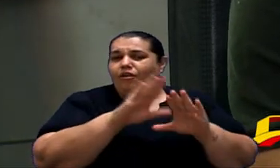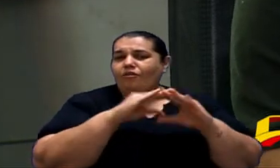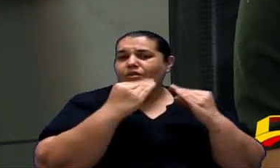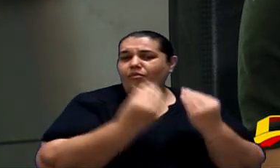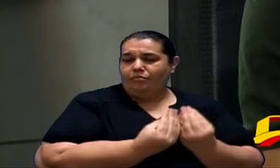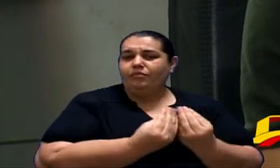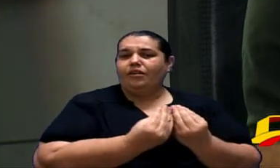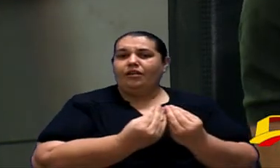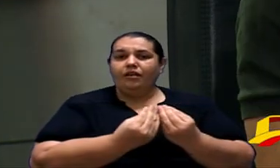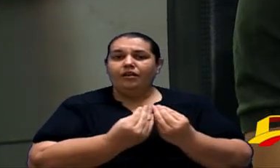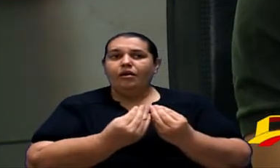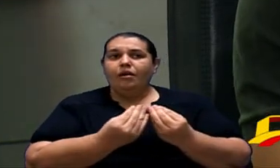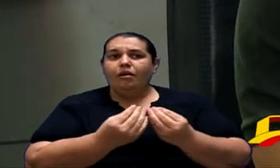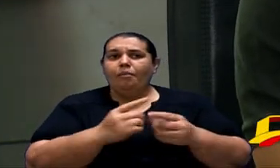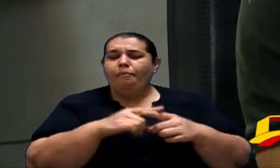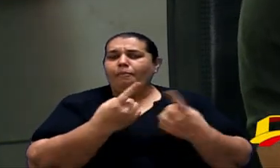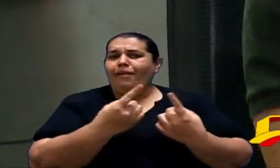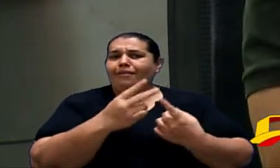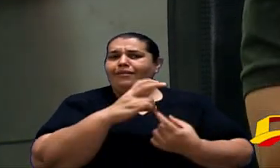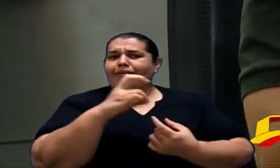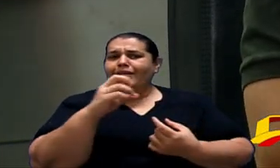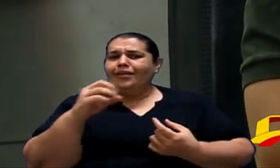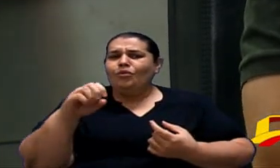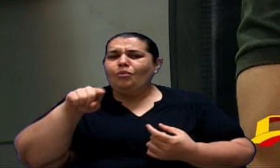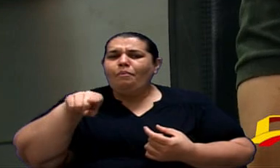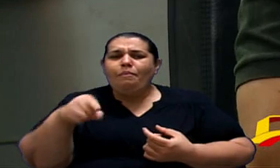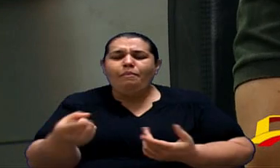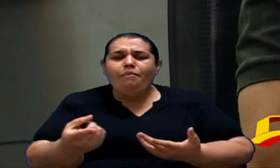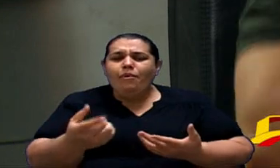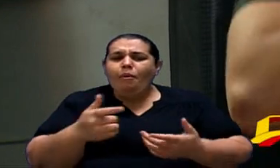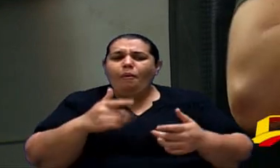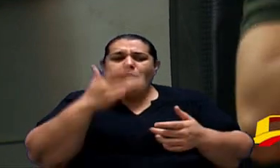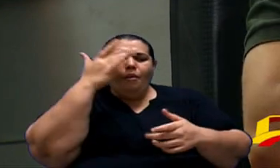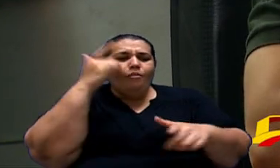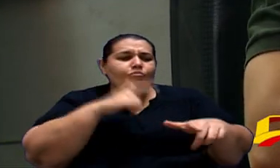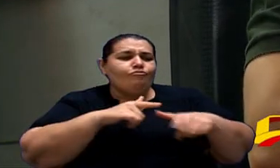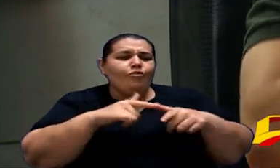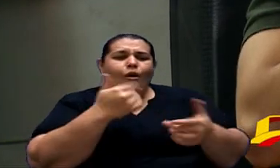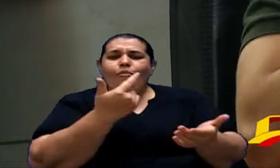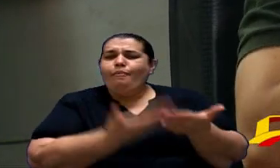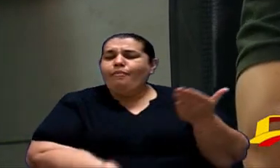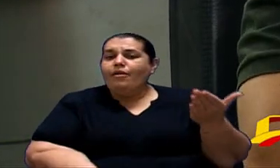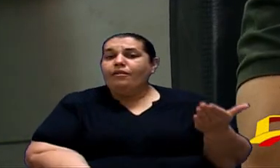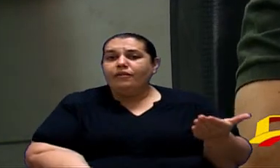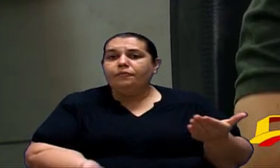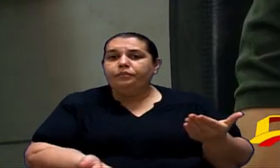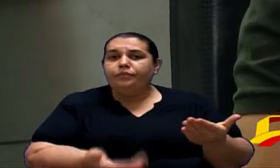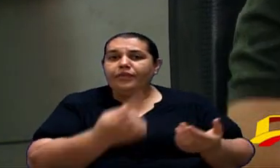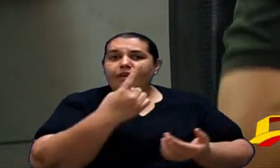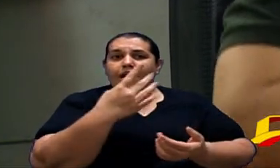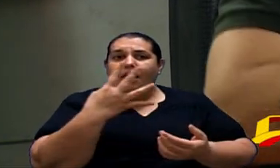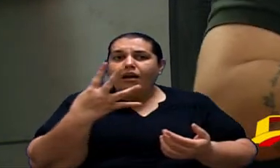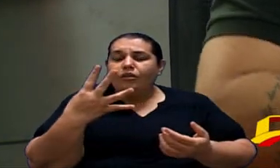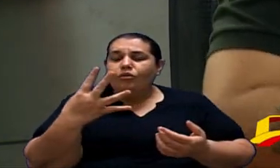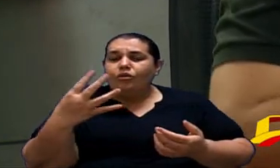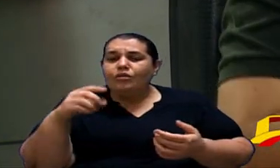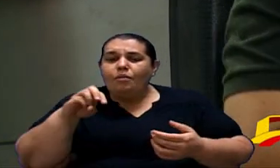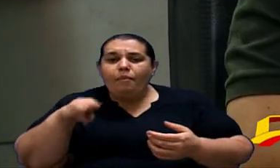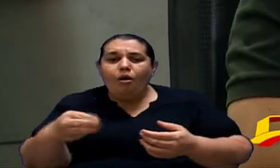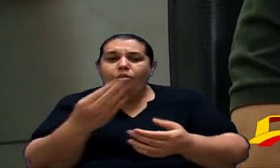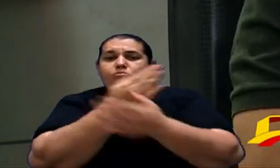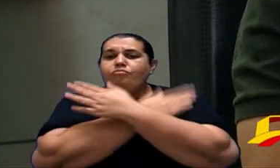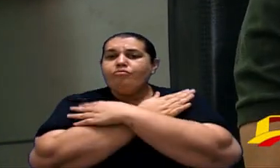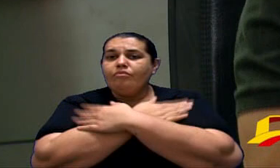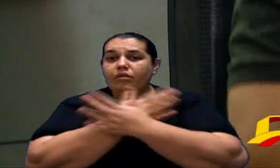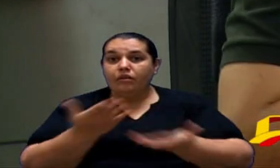e é mais de 500 mil, onde vai parar? Onde vamos parar com 500 mil, mais de 500 mil, somos 14 milhões, aí, de uma hora para